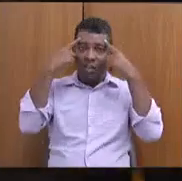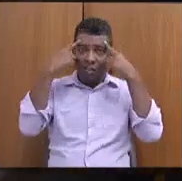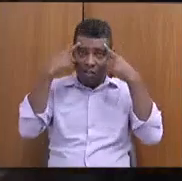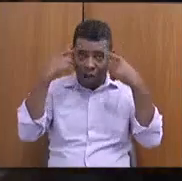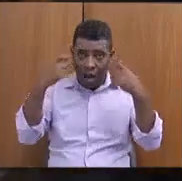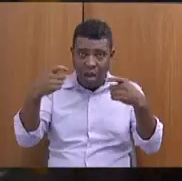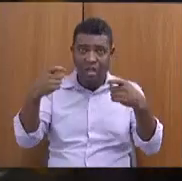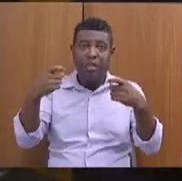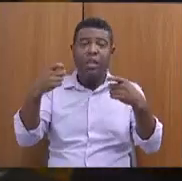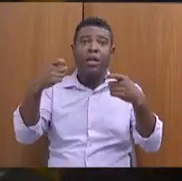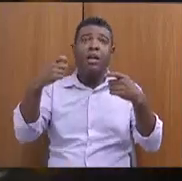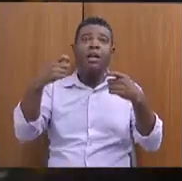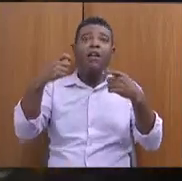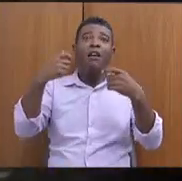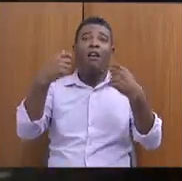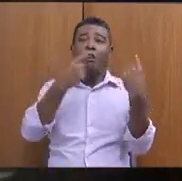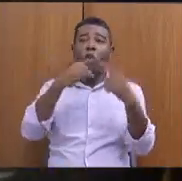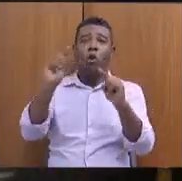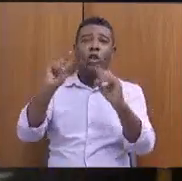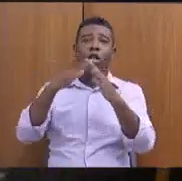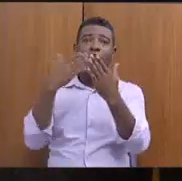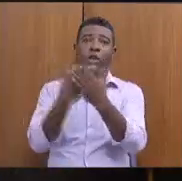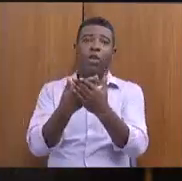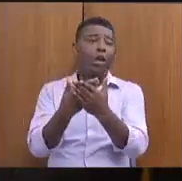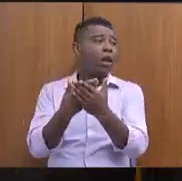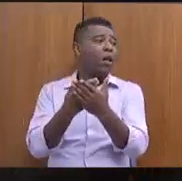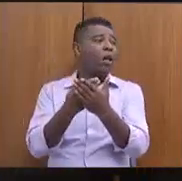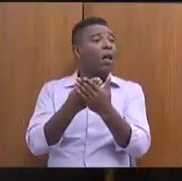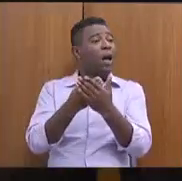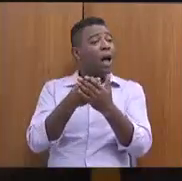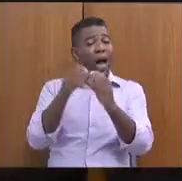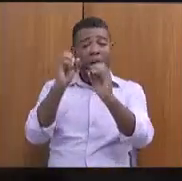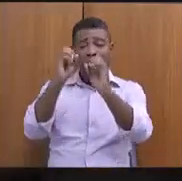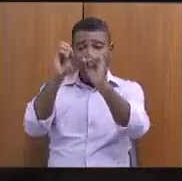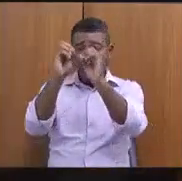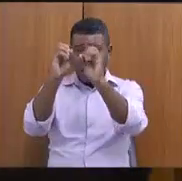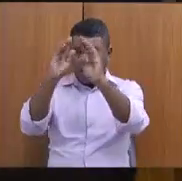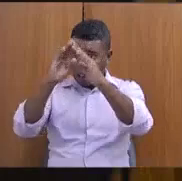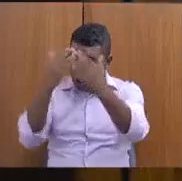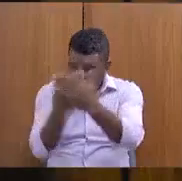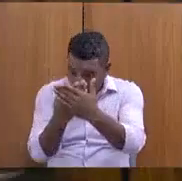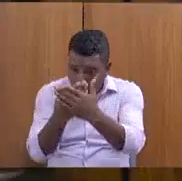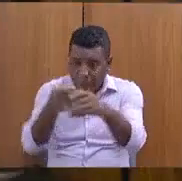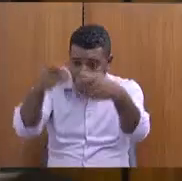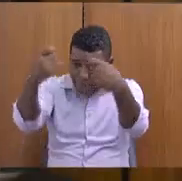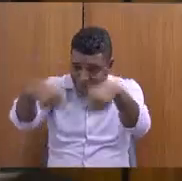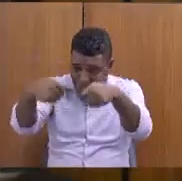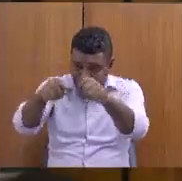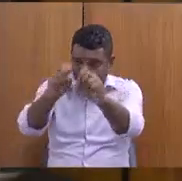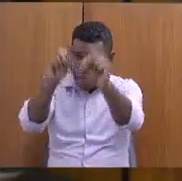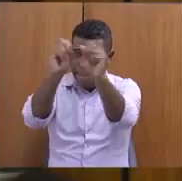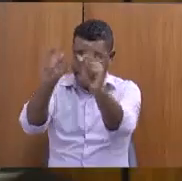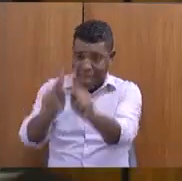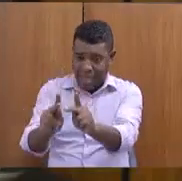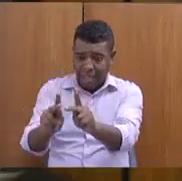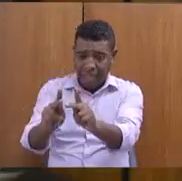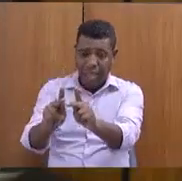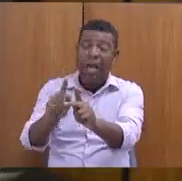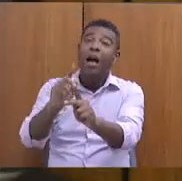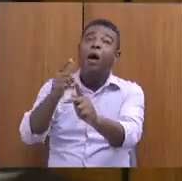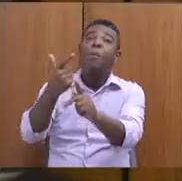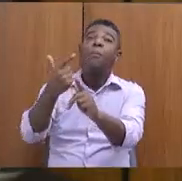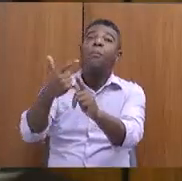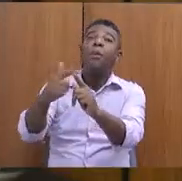paz. O problema é externo, gente. Não é dentro da escola o lugar que se